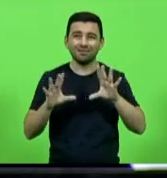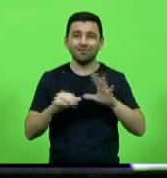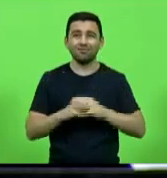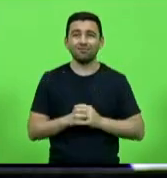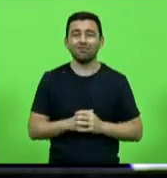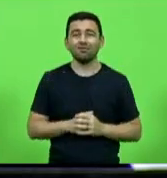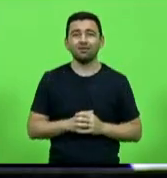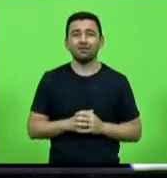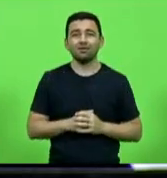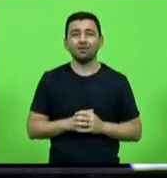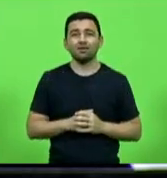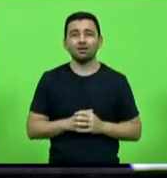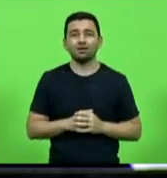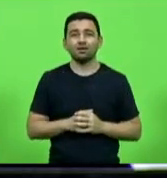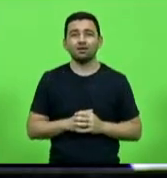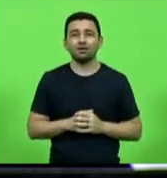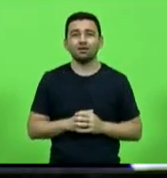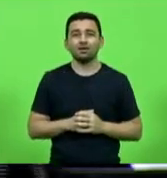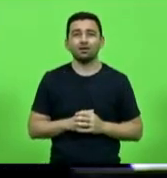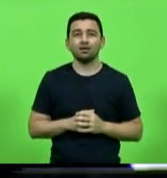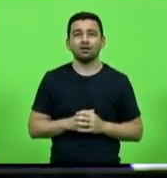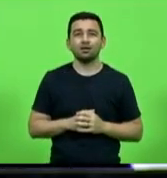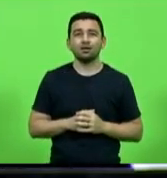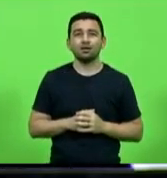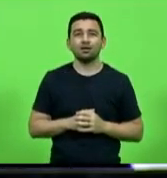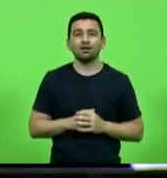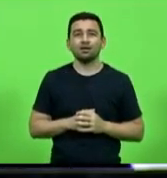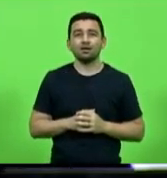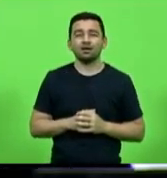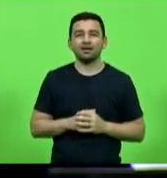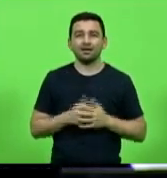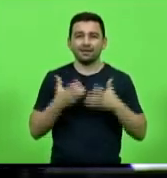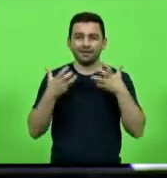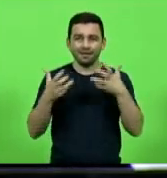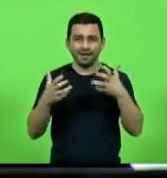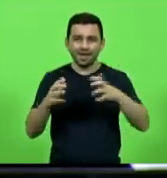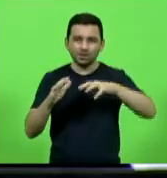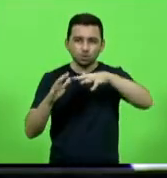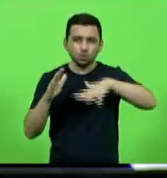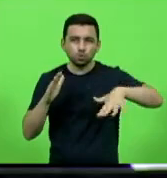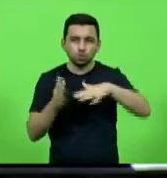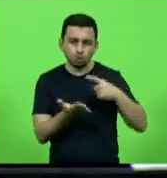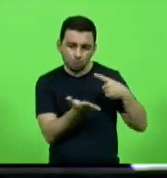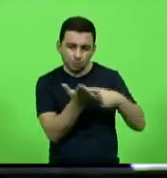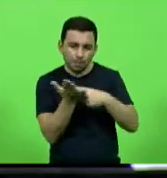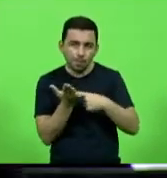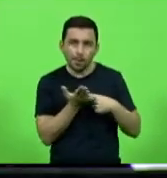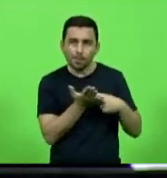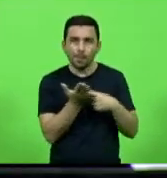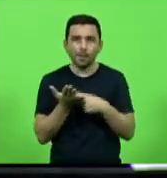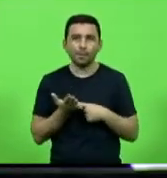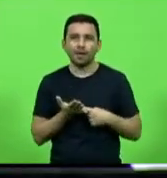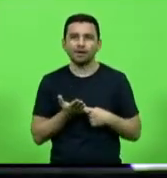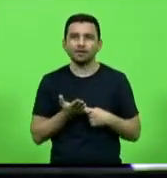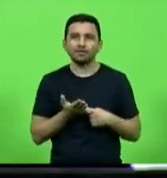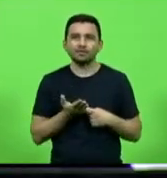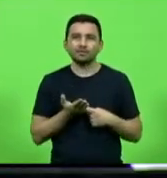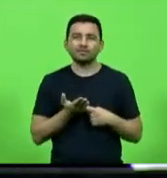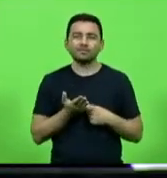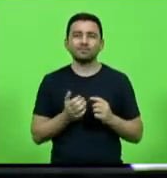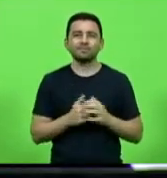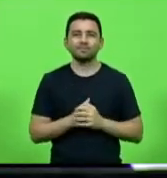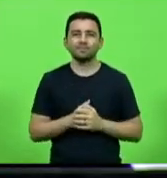fizeram deputado Silvio tudo acertado tudo acertado